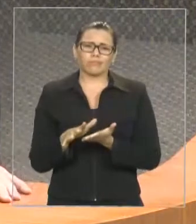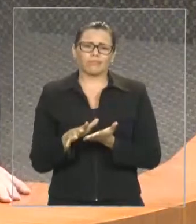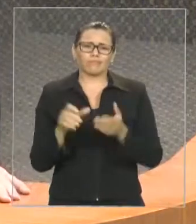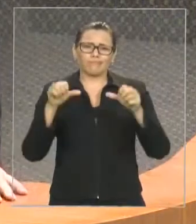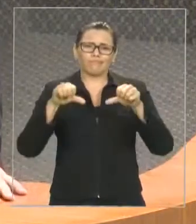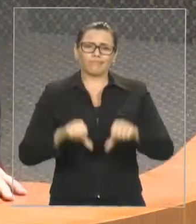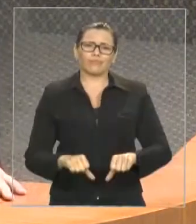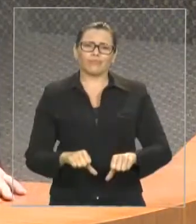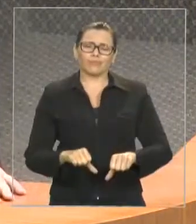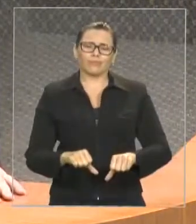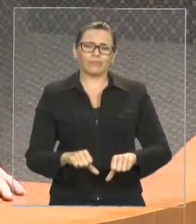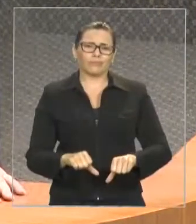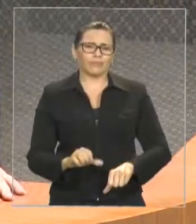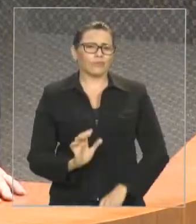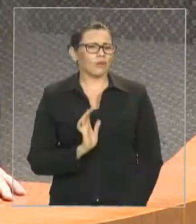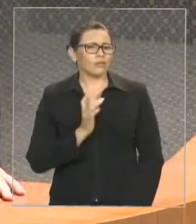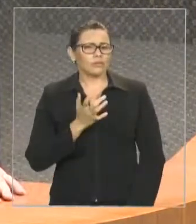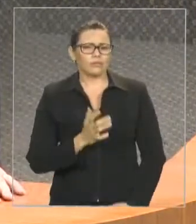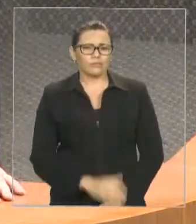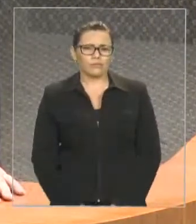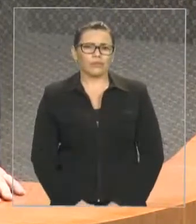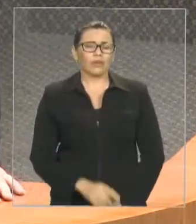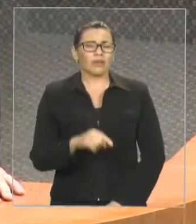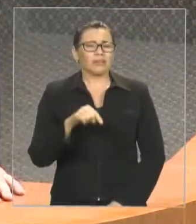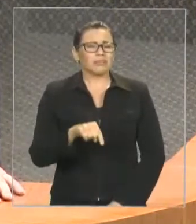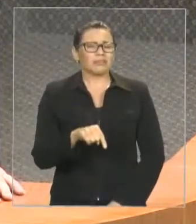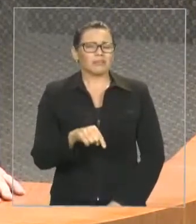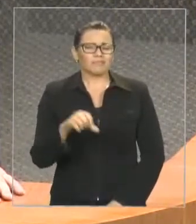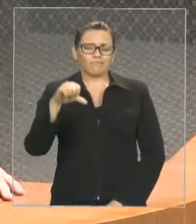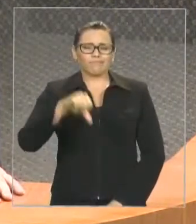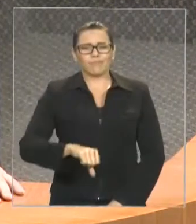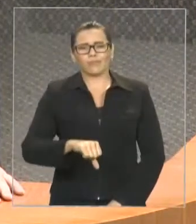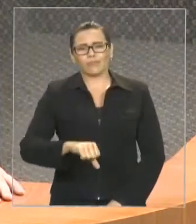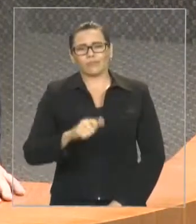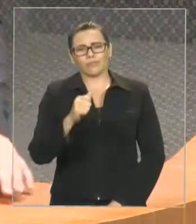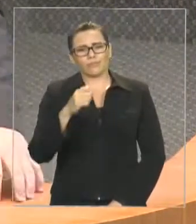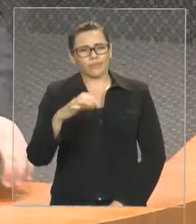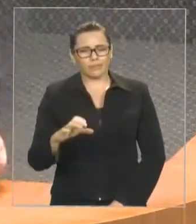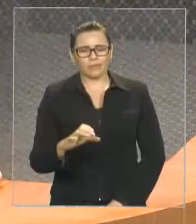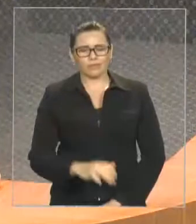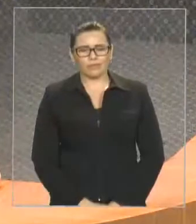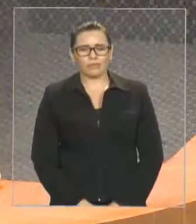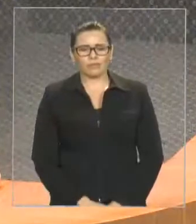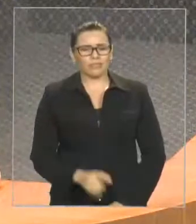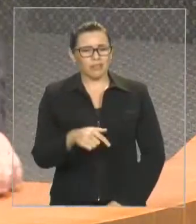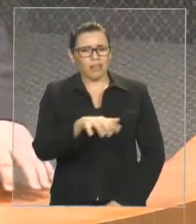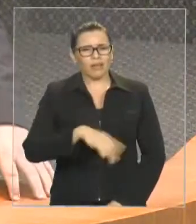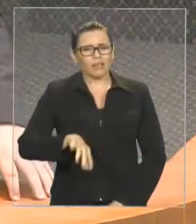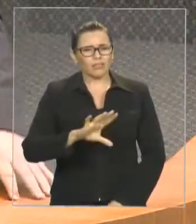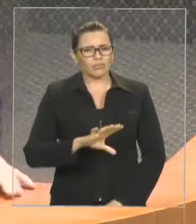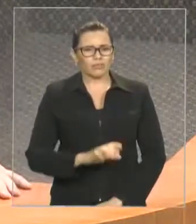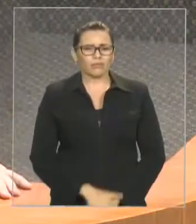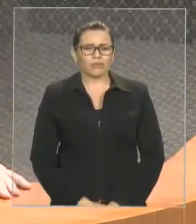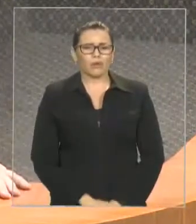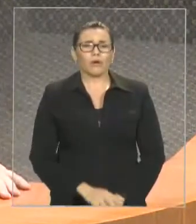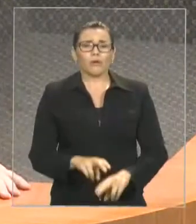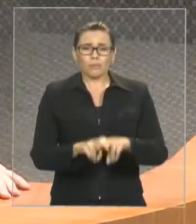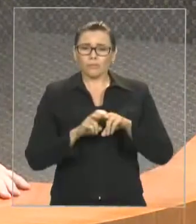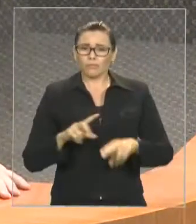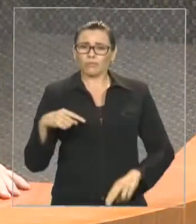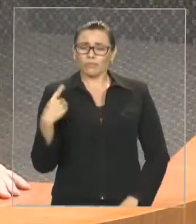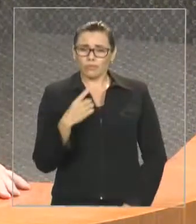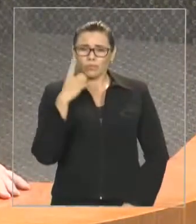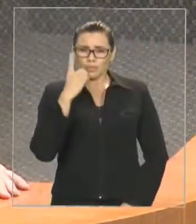forma muito negativa para a cidade e para a região. E é por isso, nós como parlamentares não podemos fechar os olhos